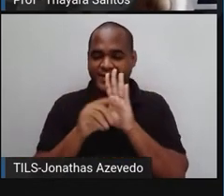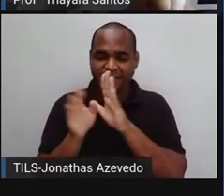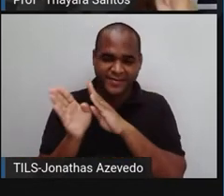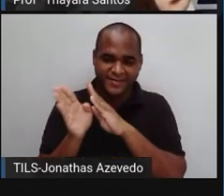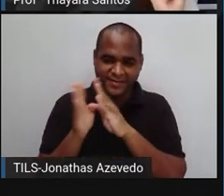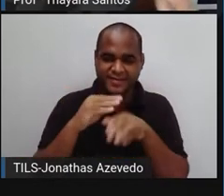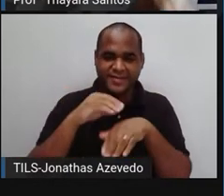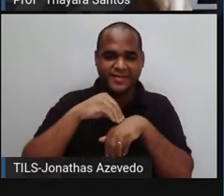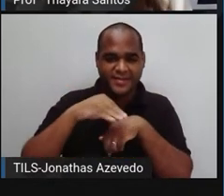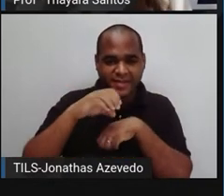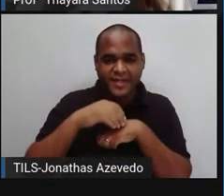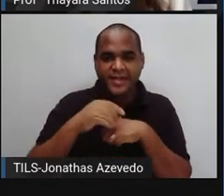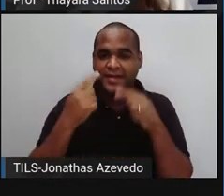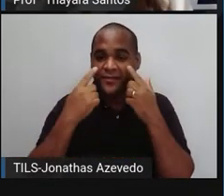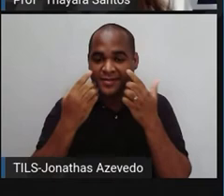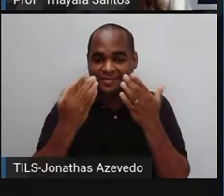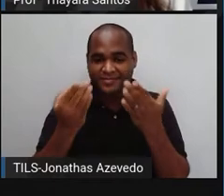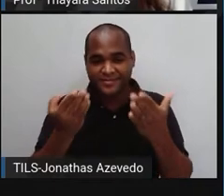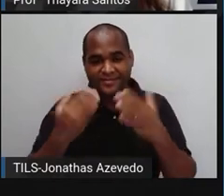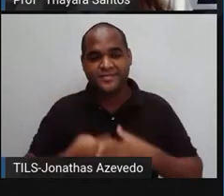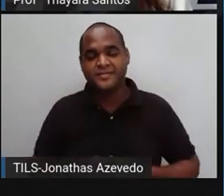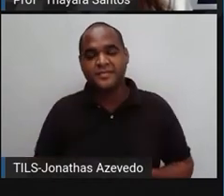vocês. Então, presta atenção aí do outro lado.